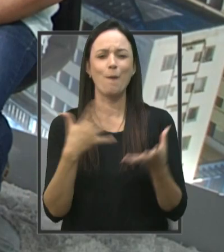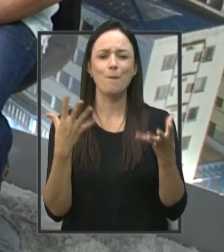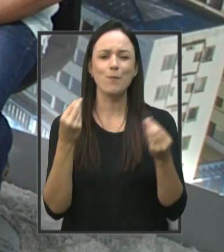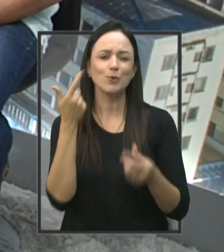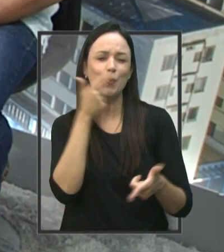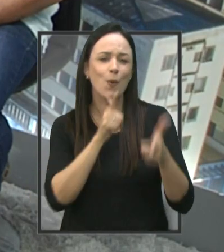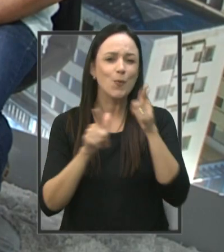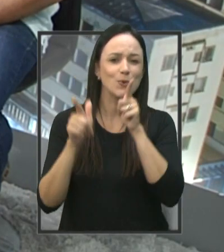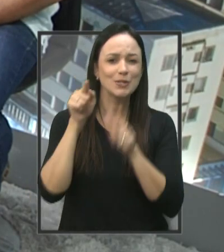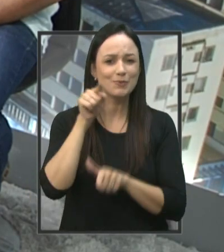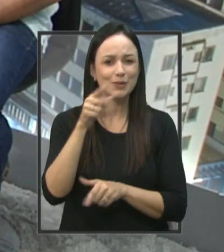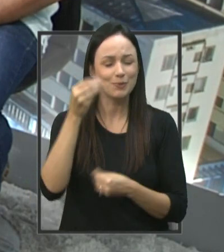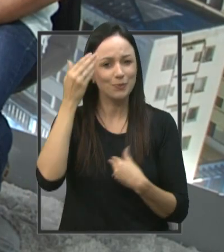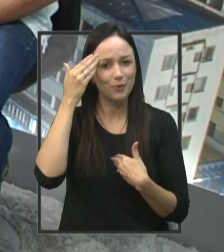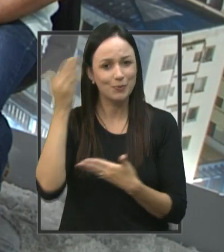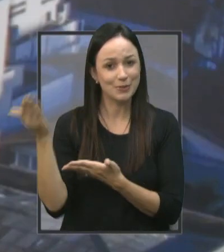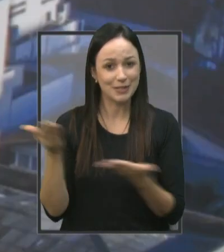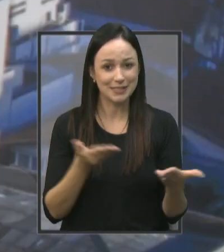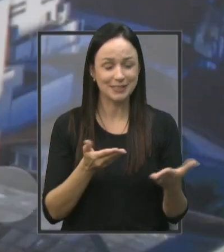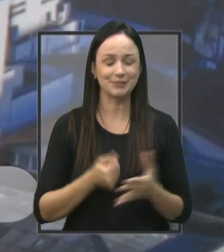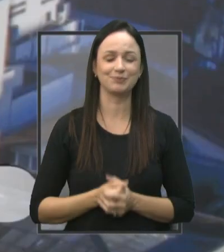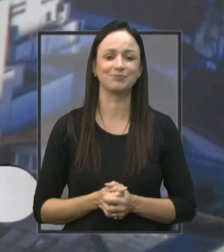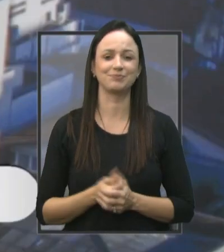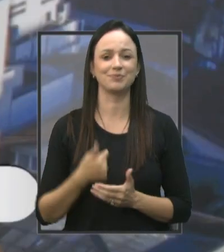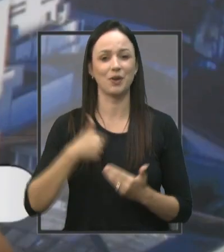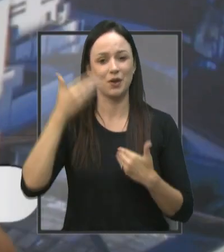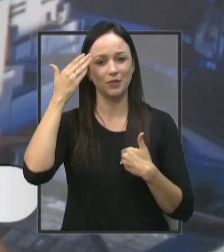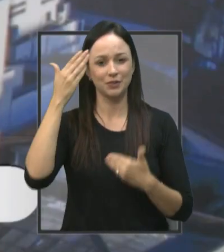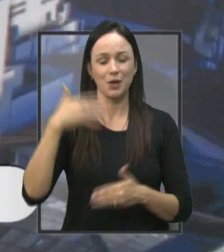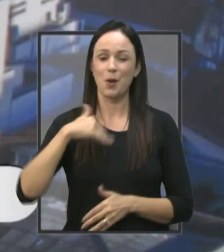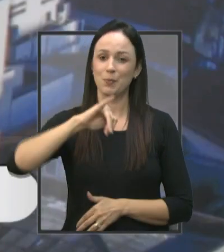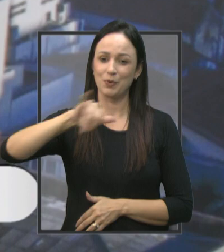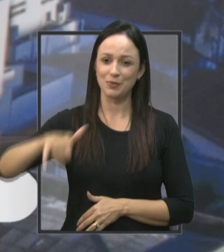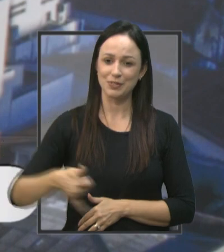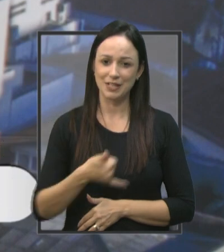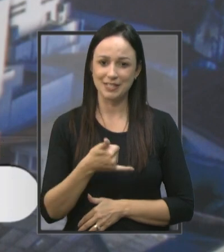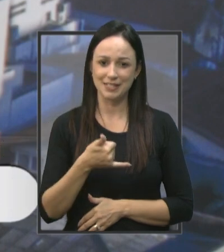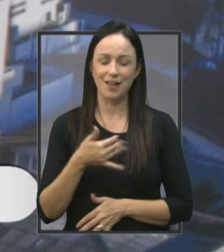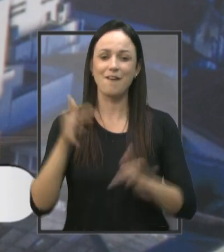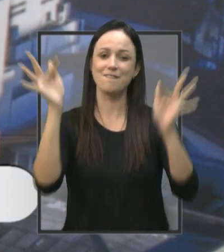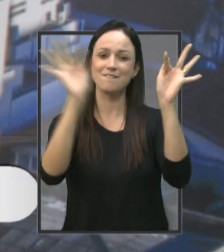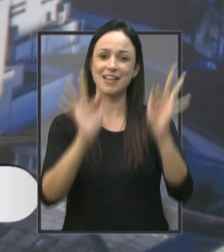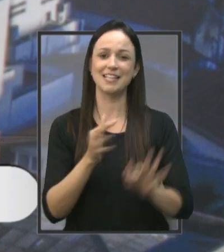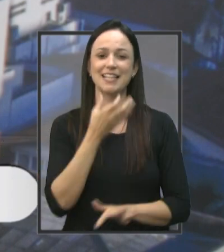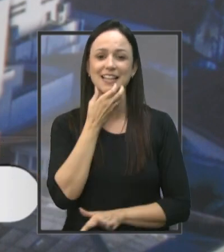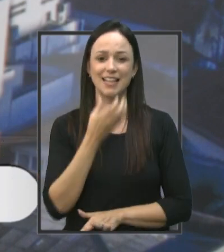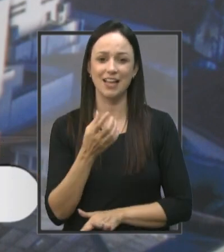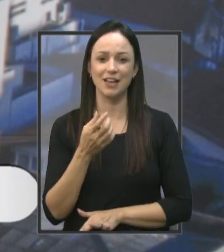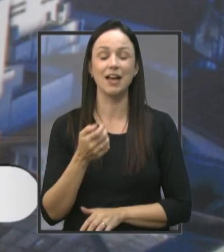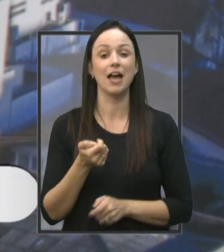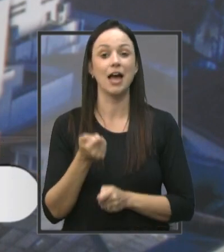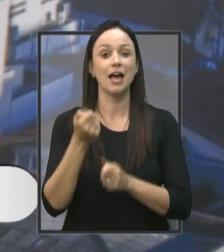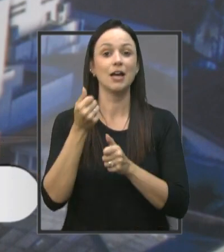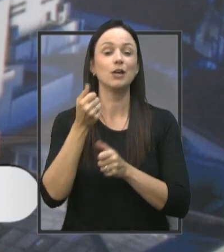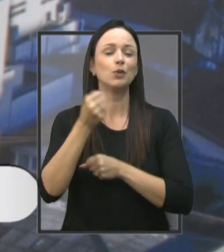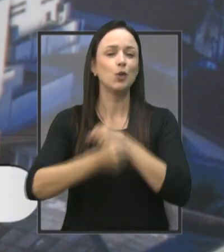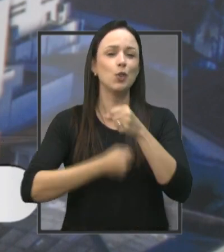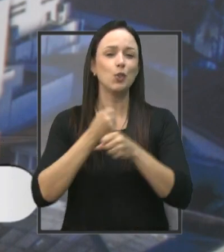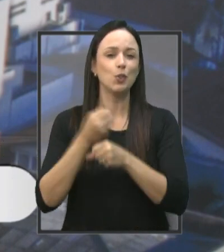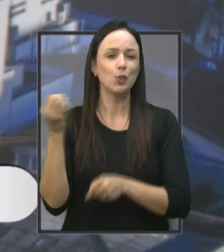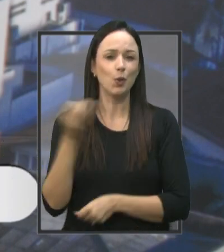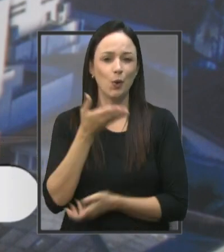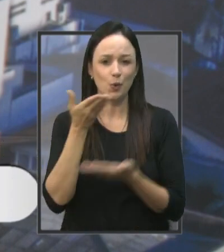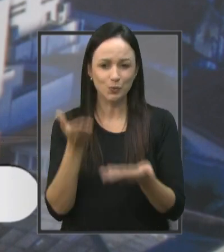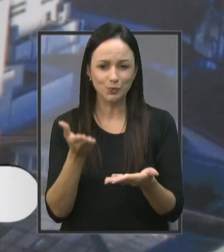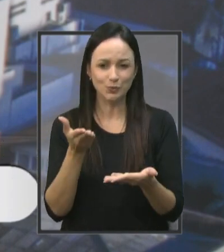conquistas Para o senhor Muito obrigado Pela presença Muito obrigado Eu aproveito Para desejar Um feliz Natal Um feliz ano novo A todos E